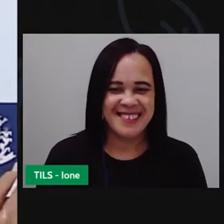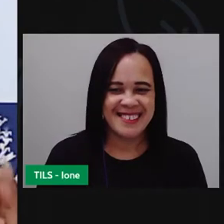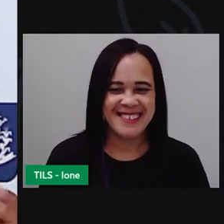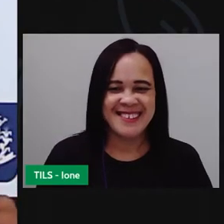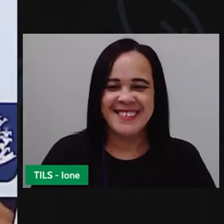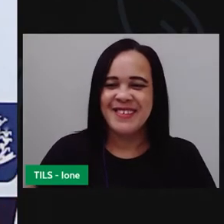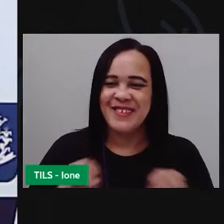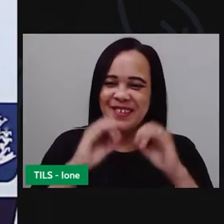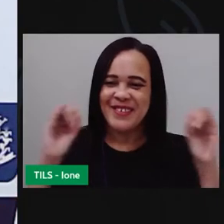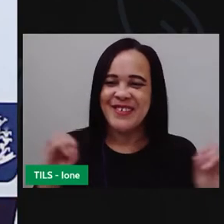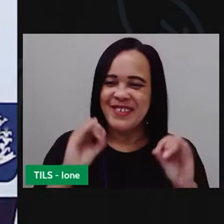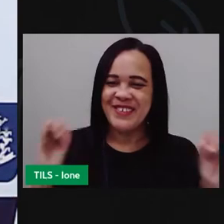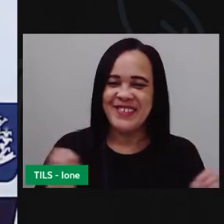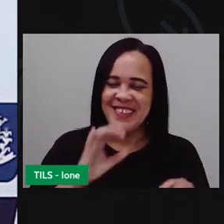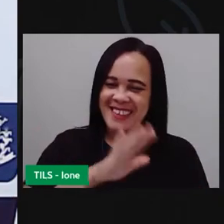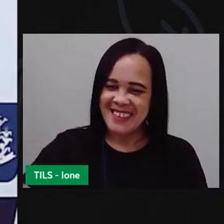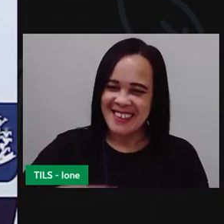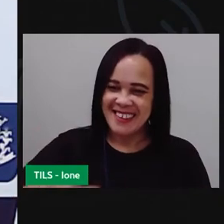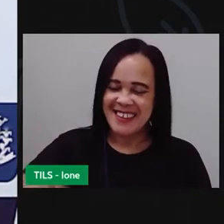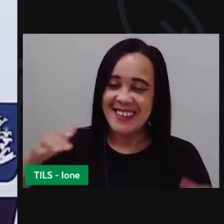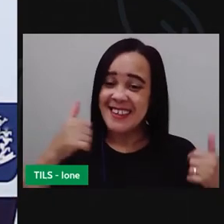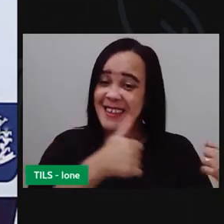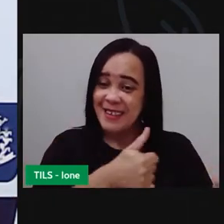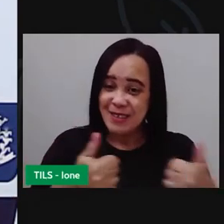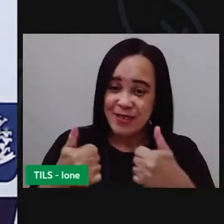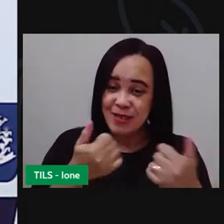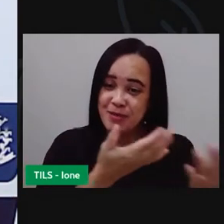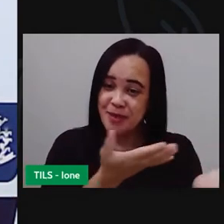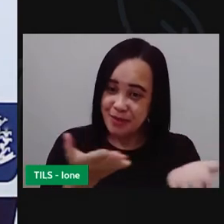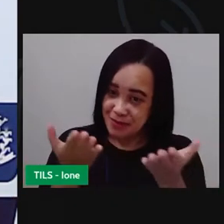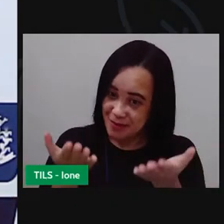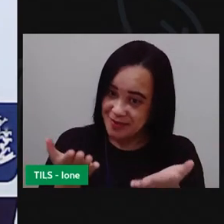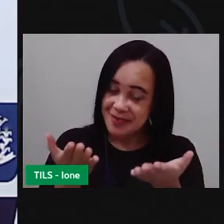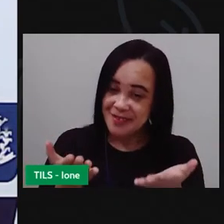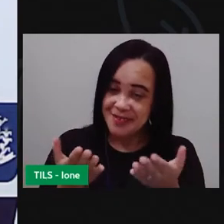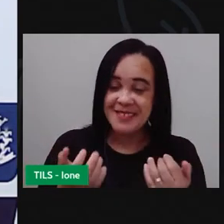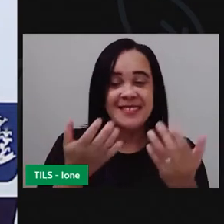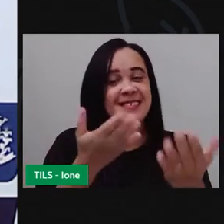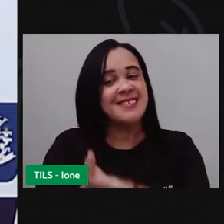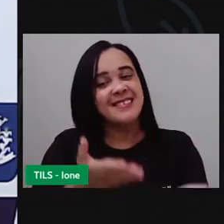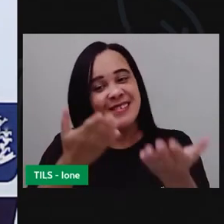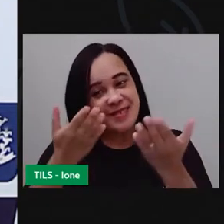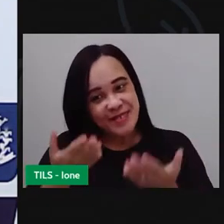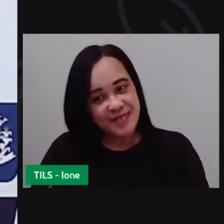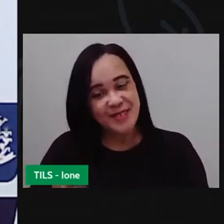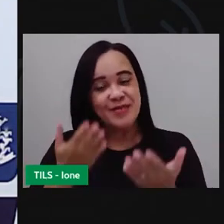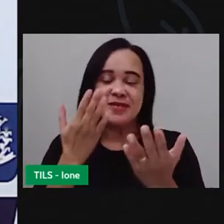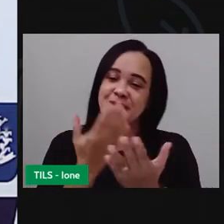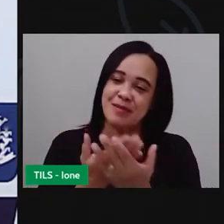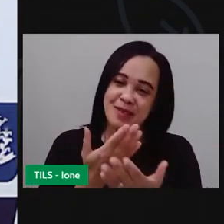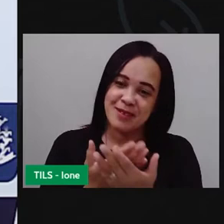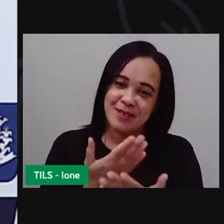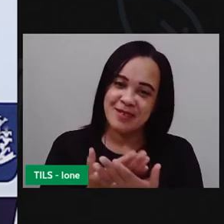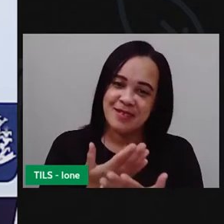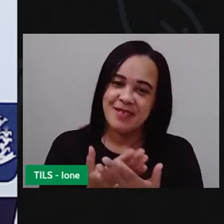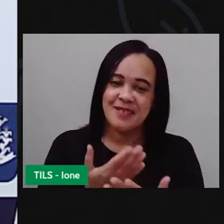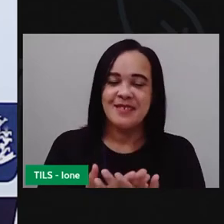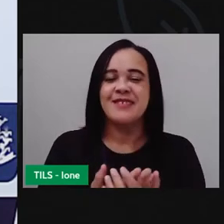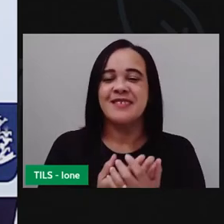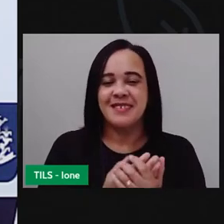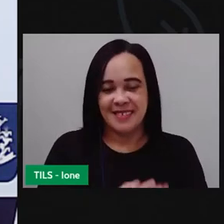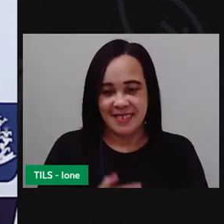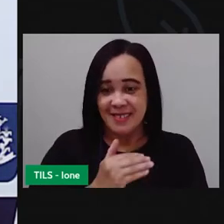Olá, Tudo bem com vocês? Sejam bem-vindos a mais uma aula, dando